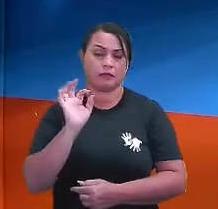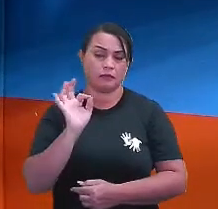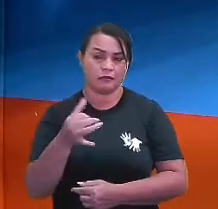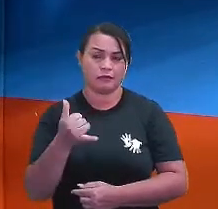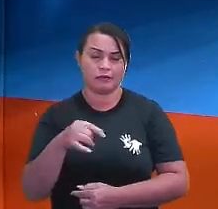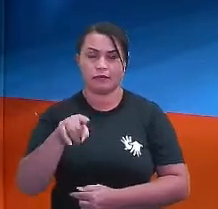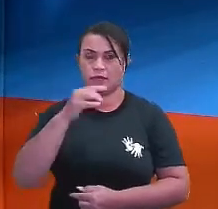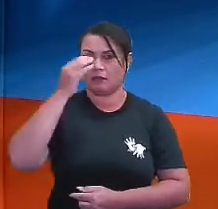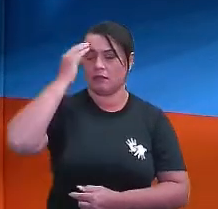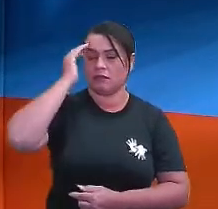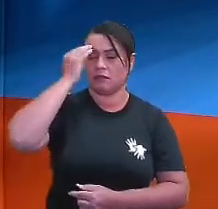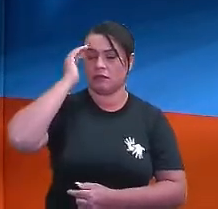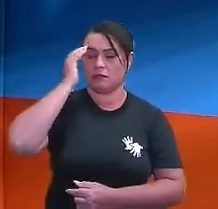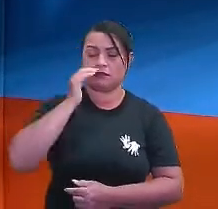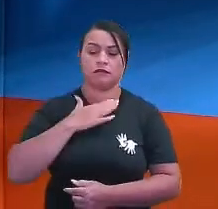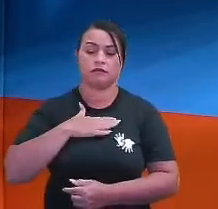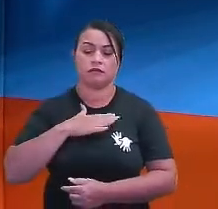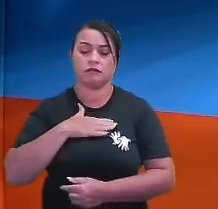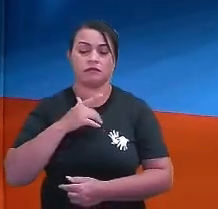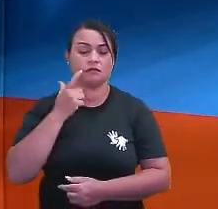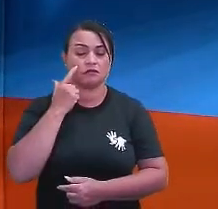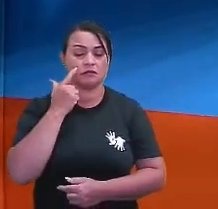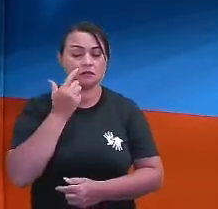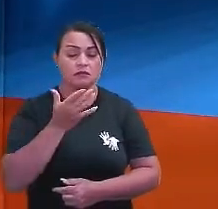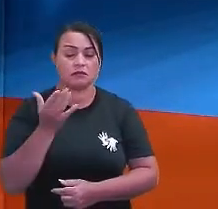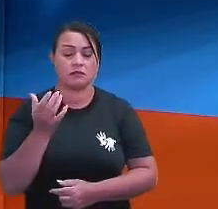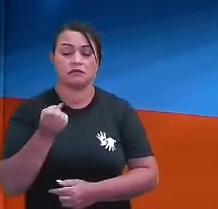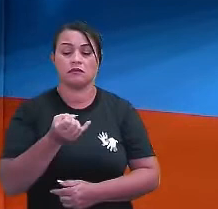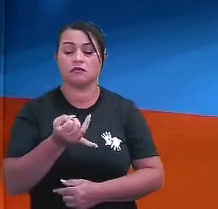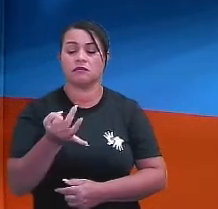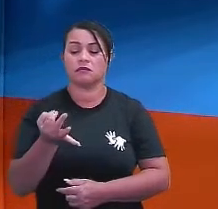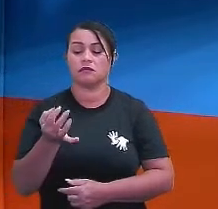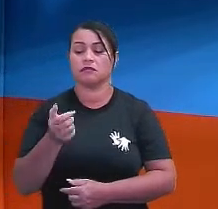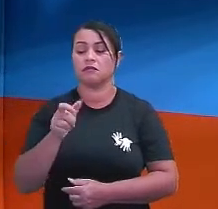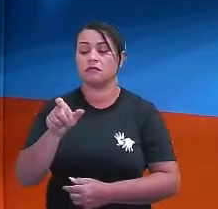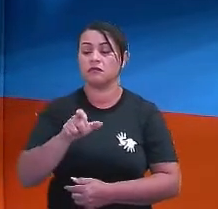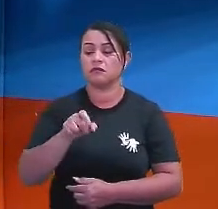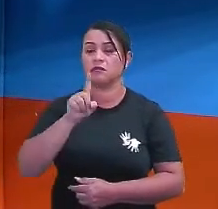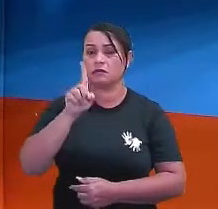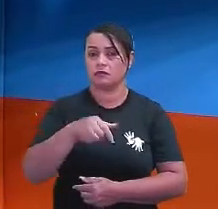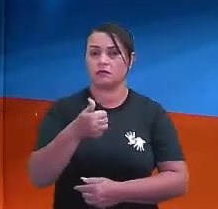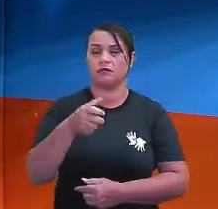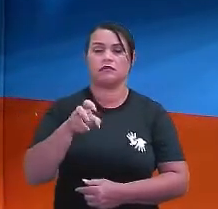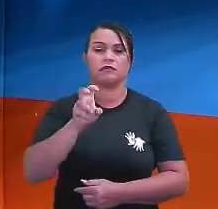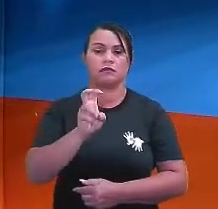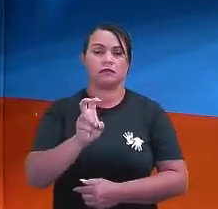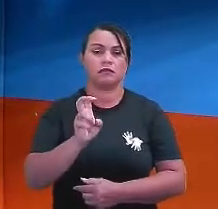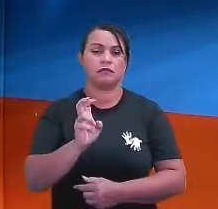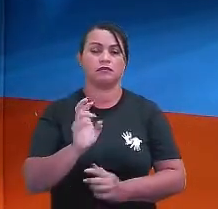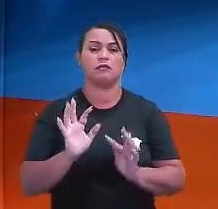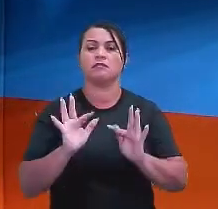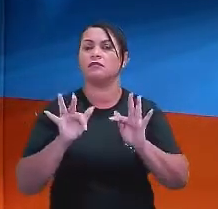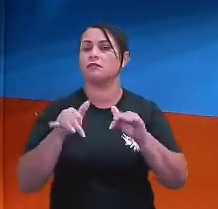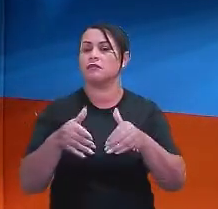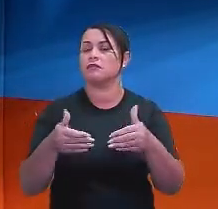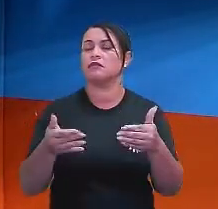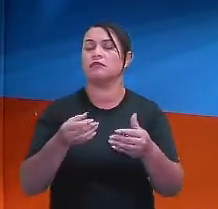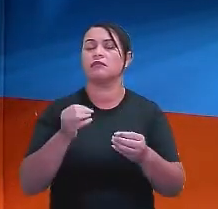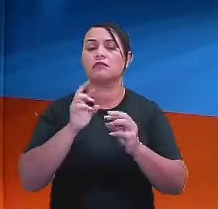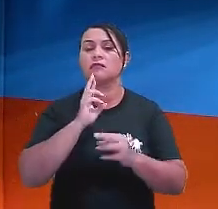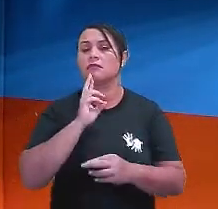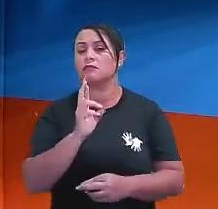Deu para entender? Tranquilo? Então, o valor de X é 15. Então, gente chega à conclusão aí que